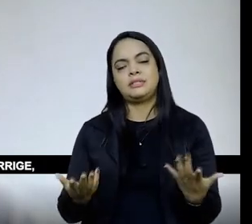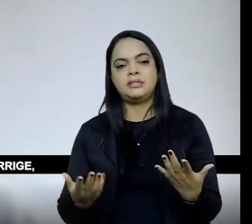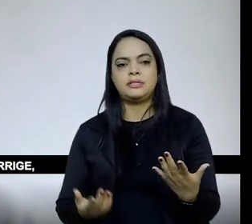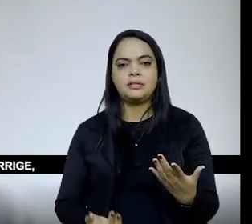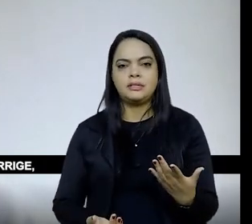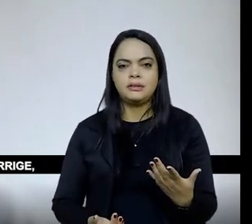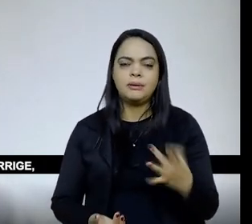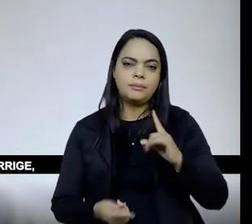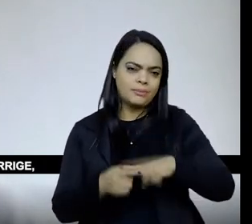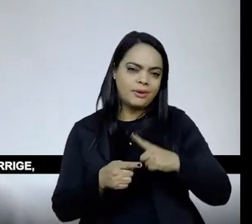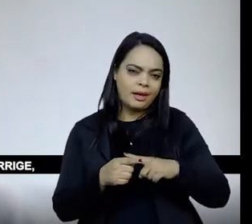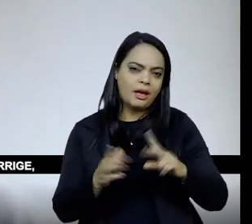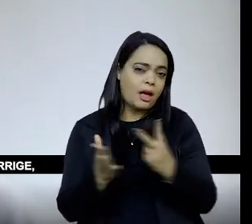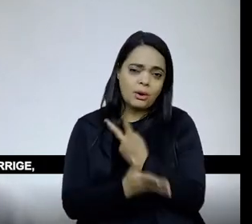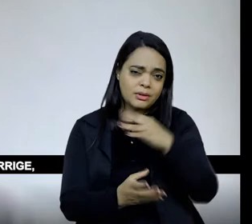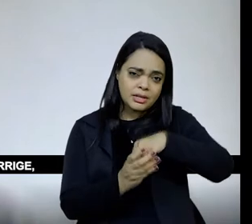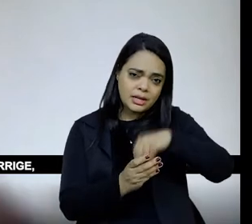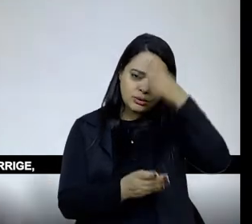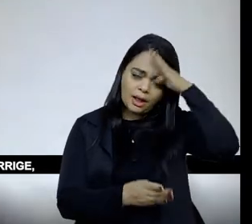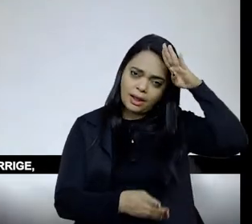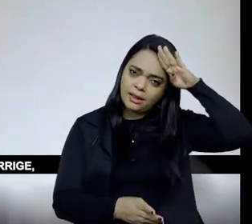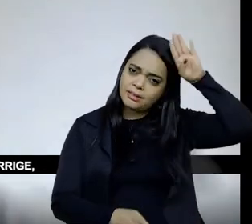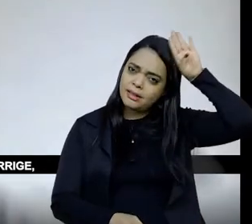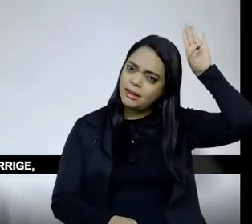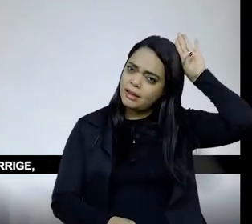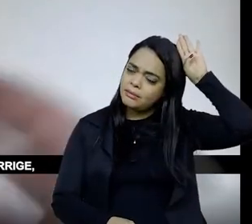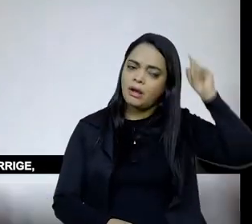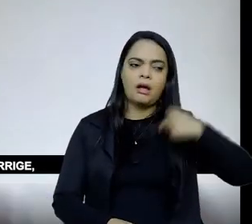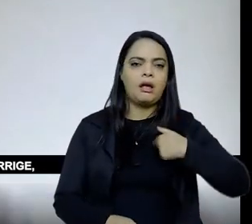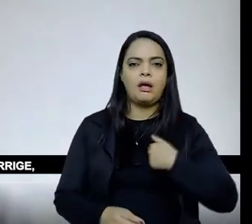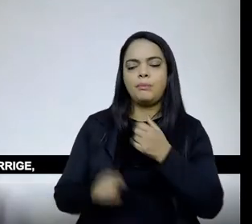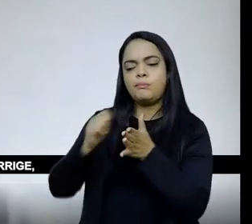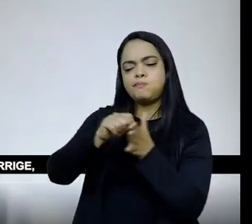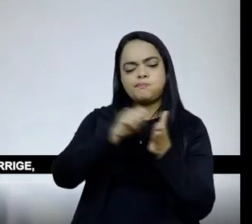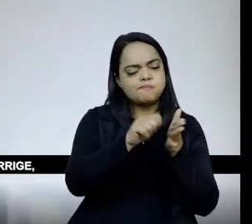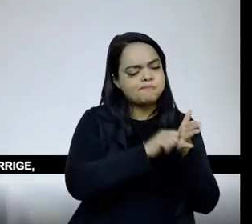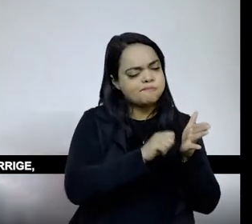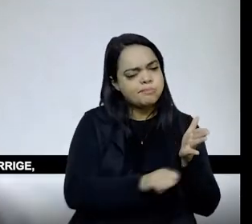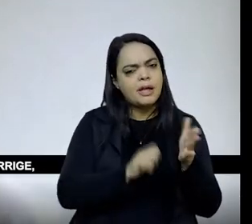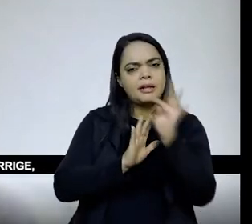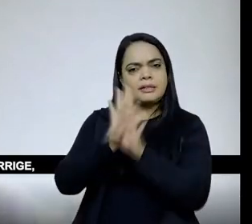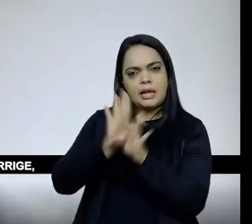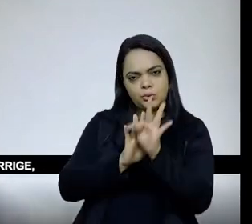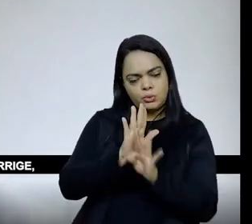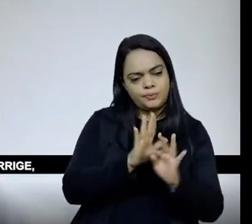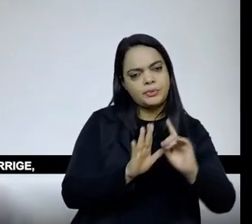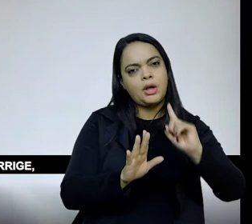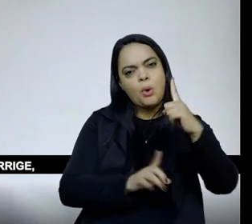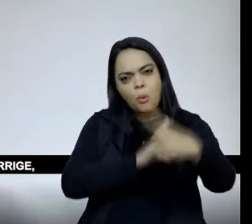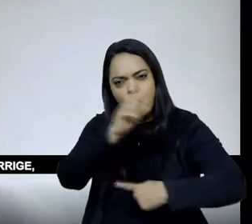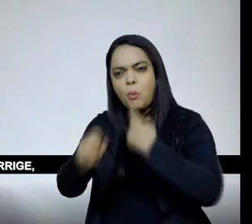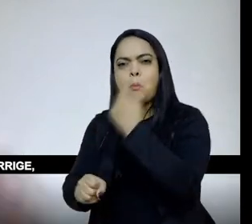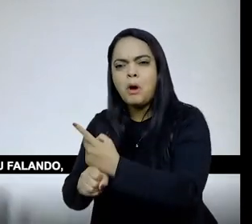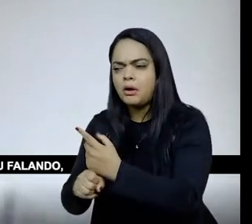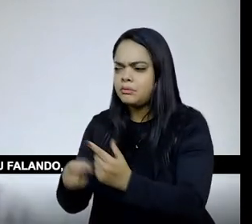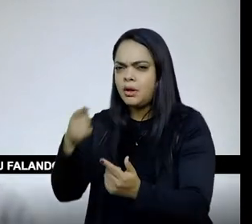assim na comunidade acadêmica? É assim, olha, eu produzo um texto, daqui a dois, daqui a um ano vem um outro colega e